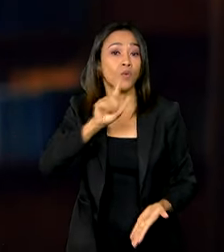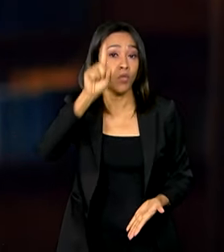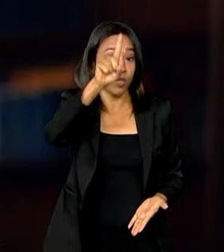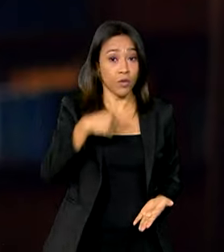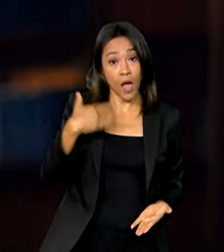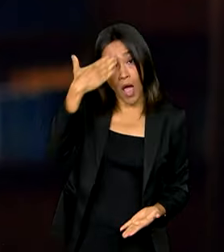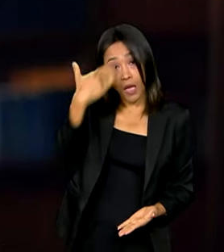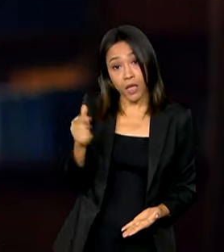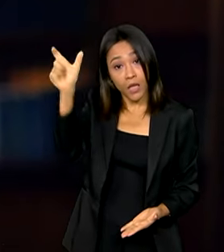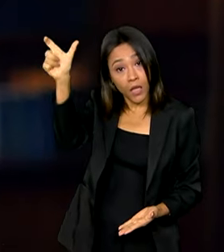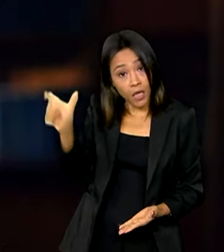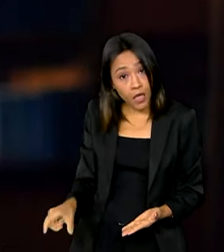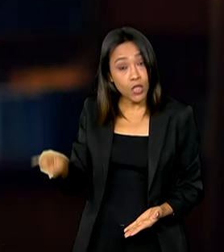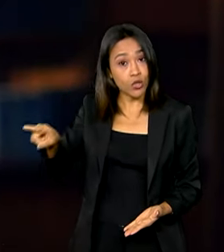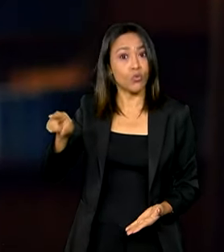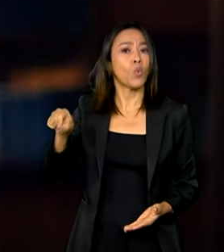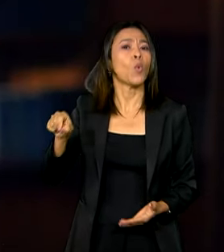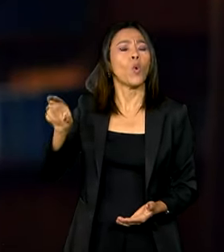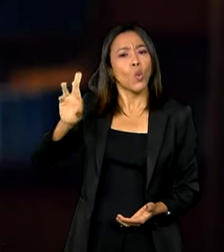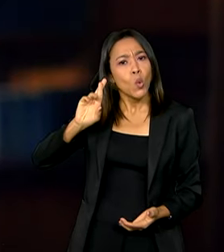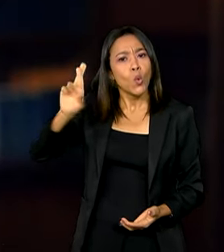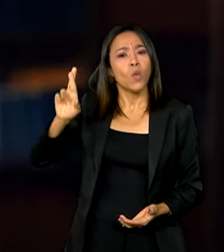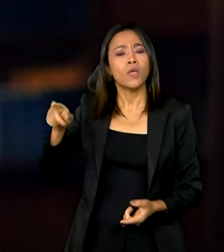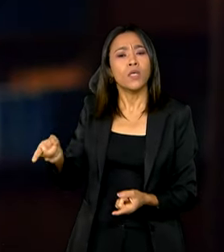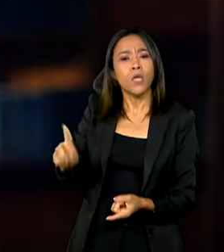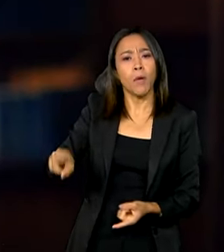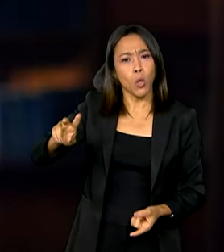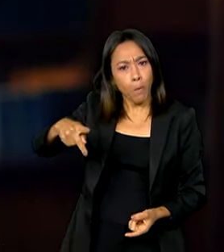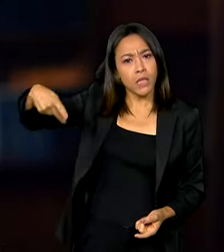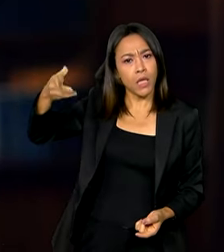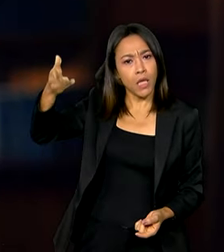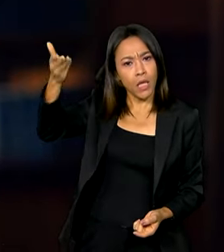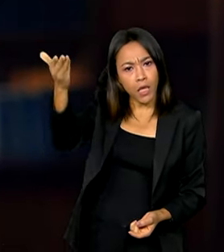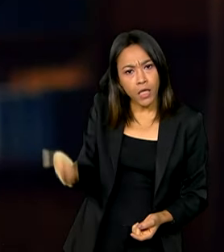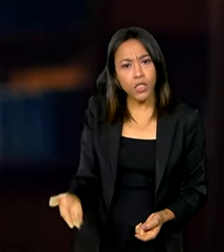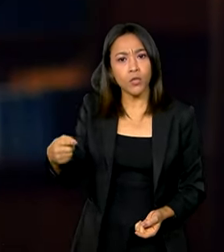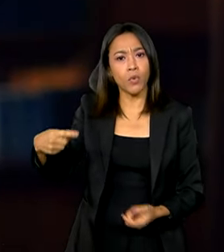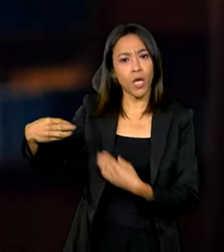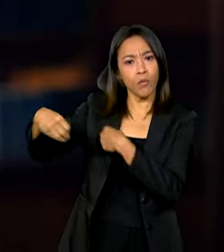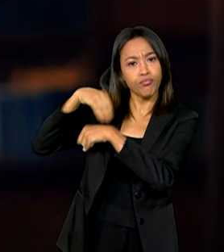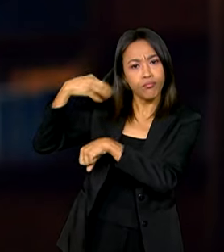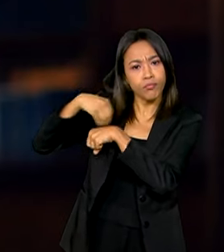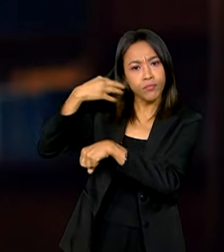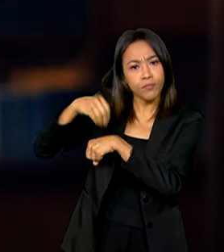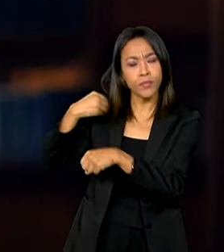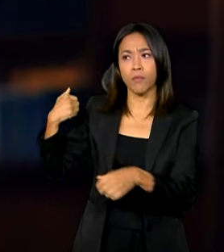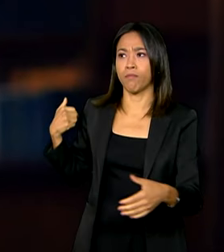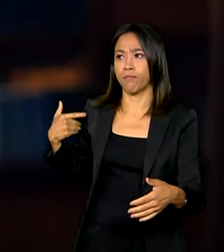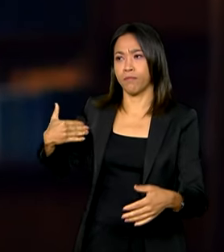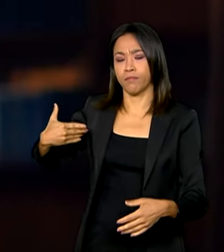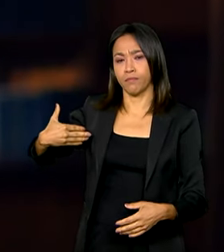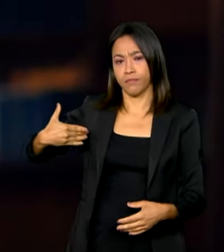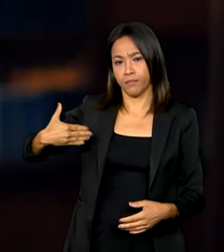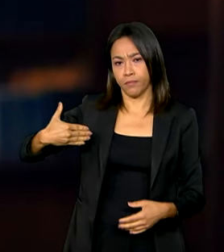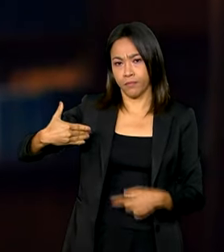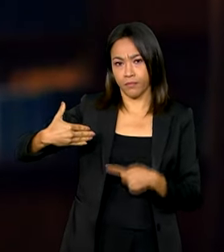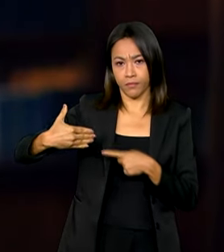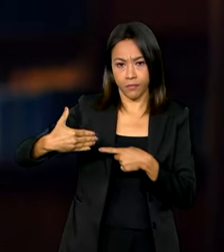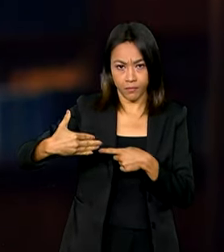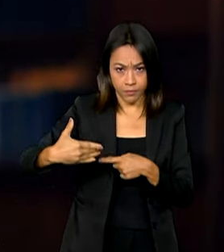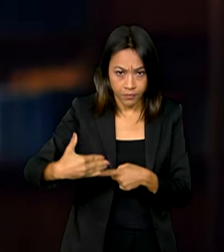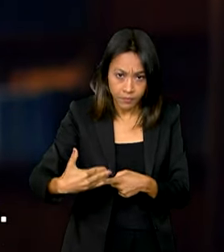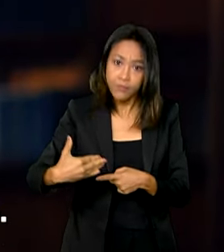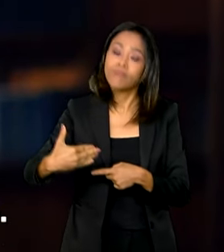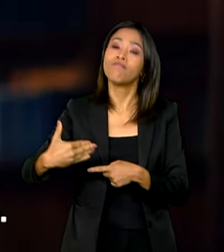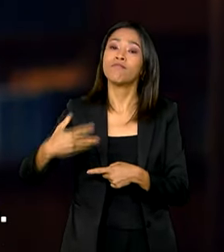chanceler Olavo Schultz e ao presidente Nogolo Mumba por terem nos conduzido ao longo desse caminho com a Alemanha